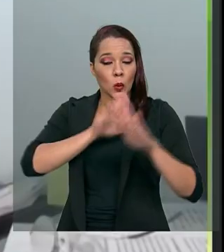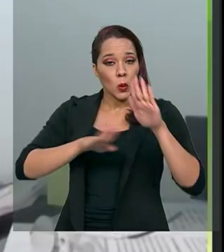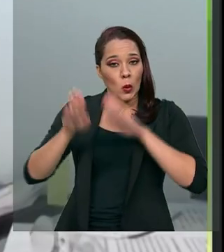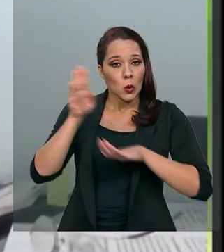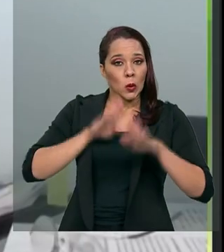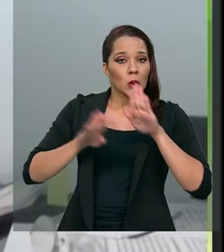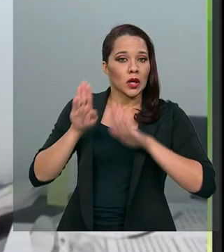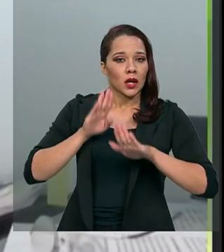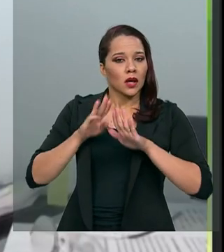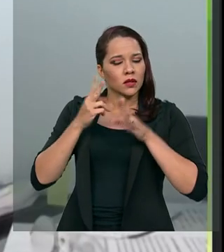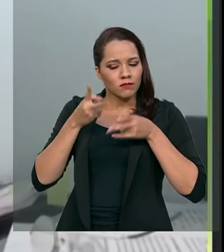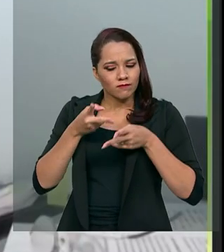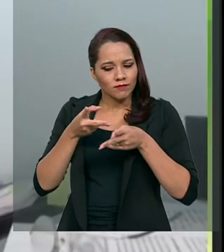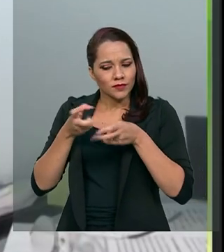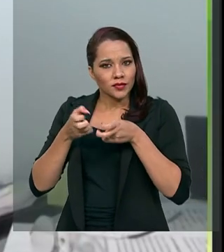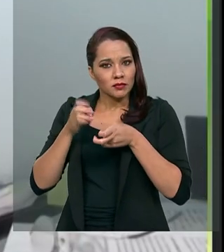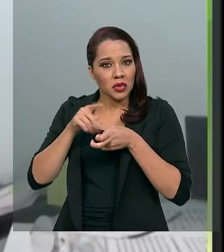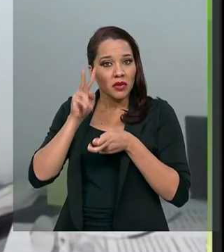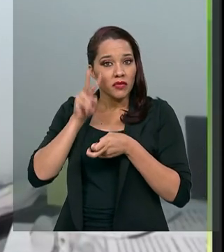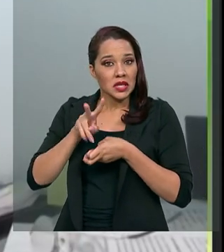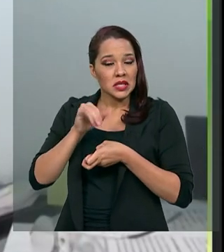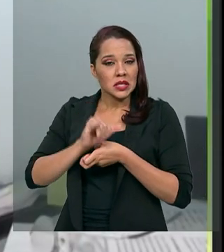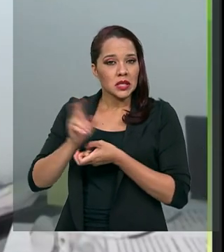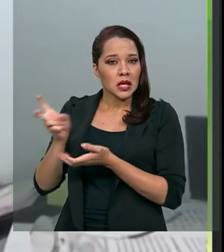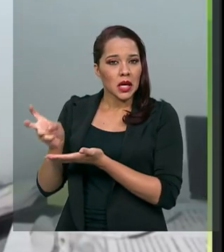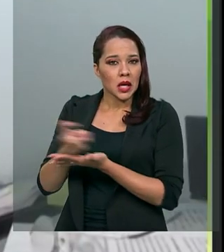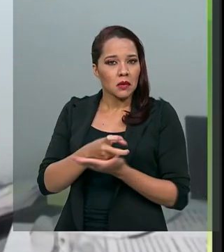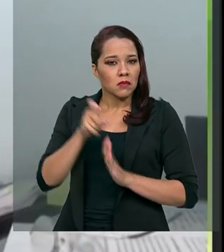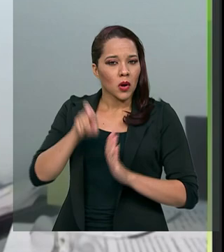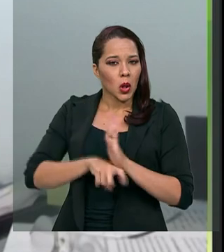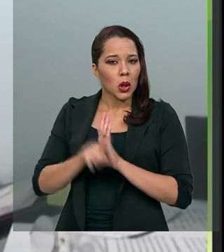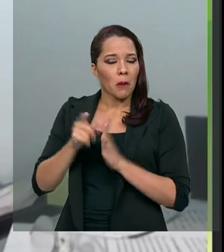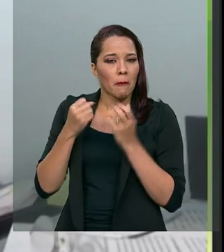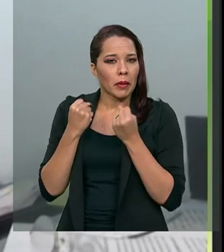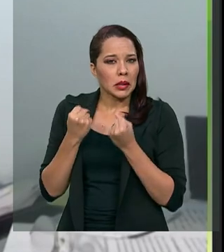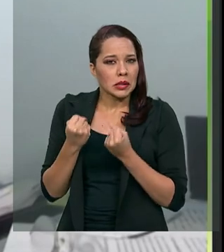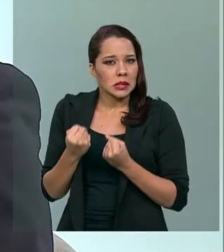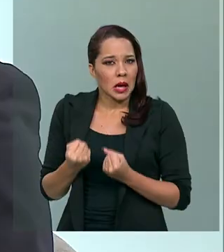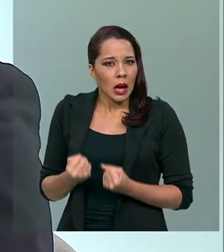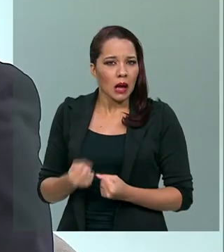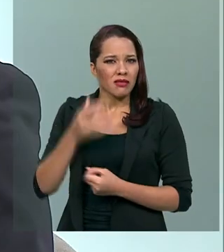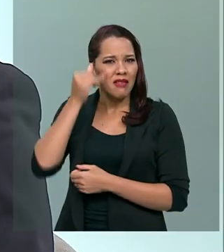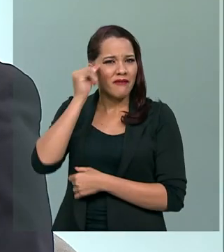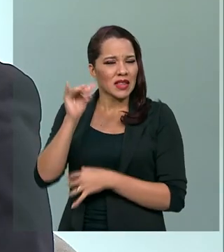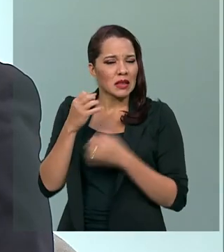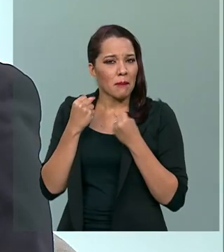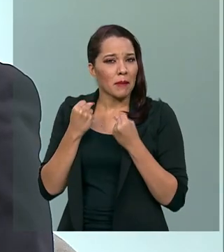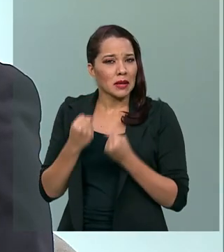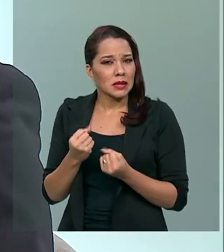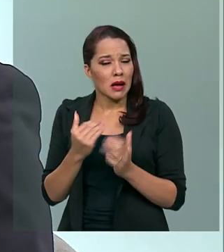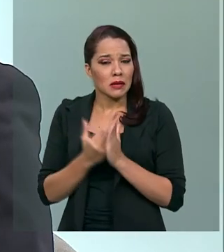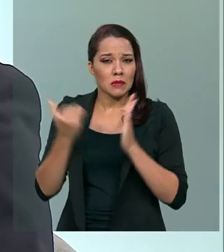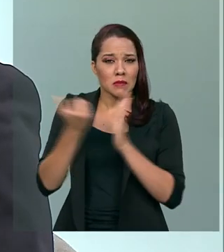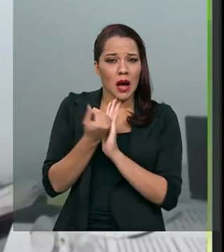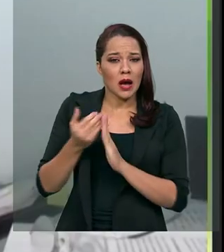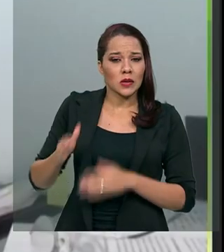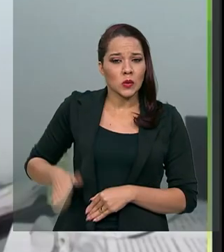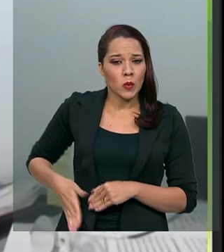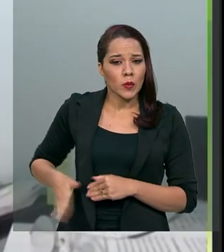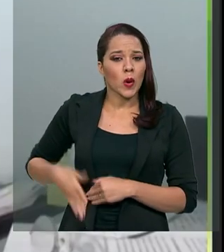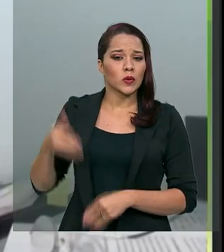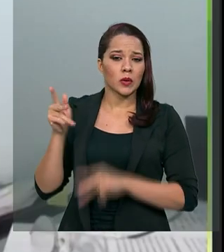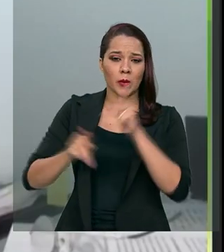para que a carga tributária não onere e não pese mais no bolso do